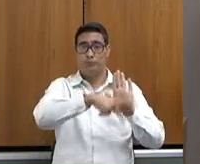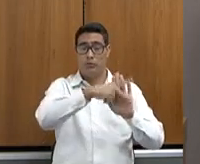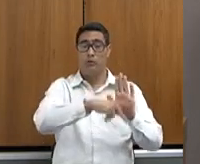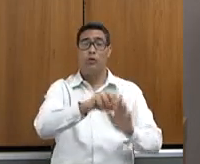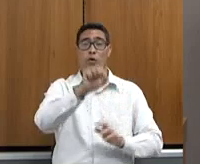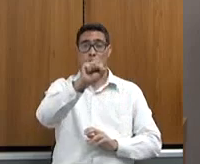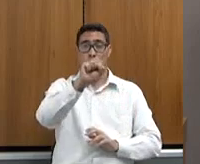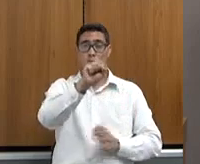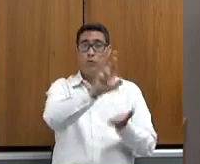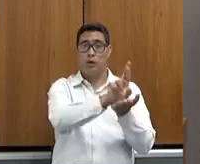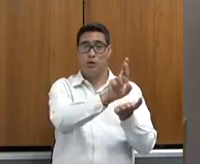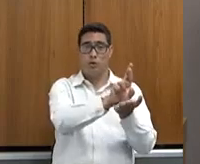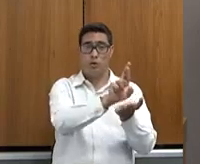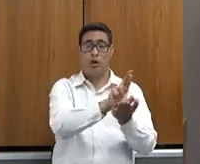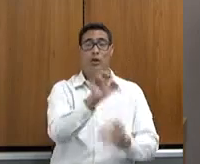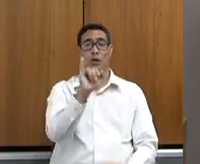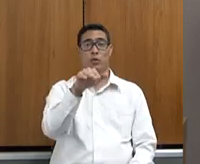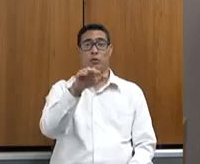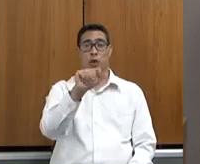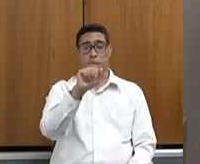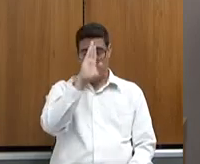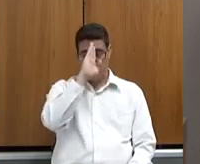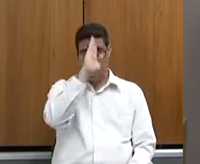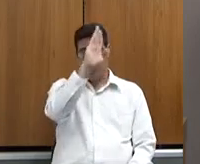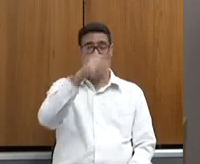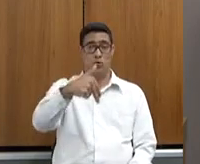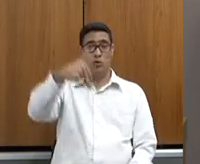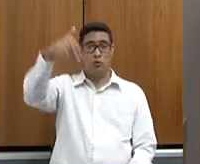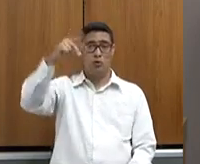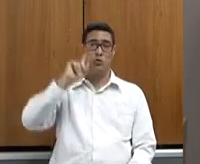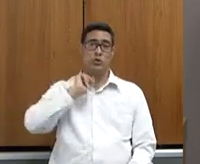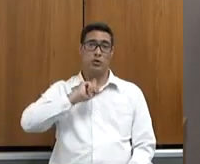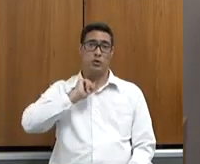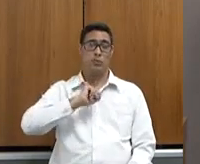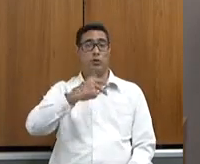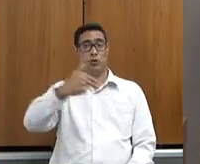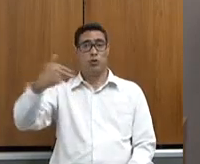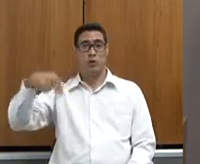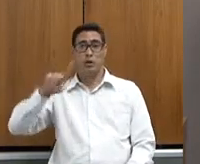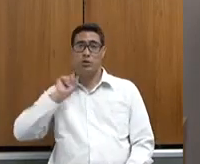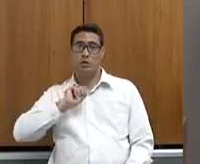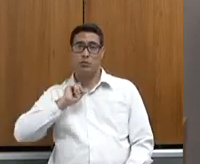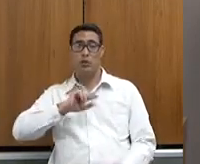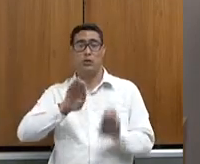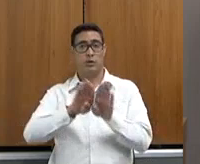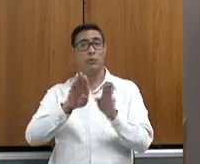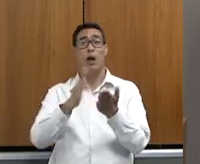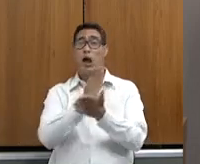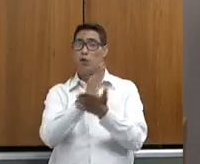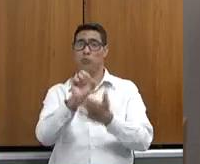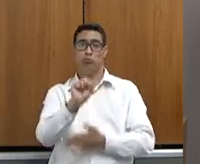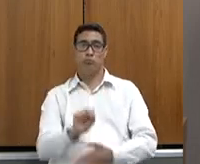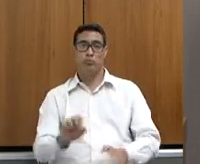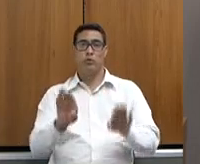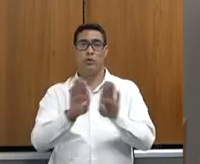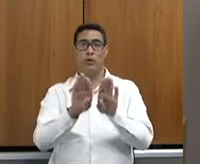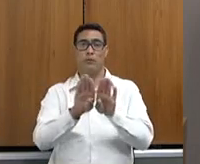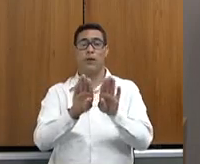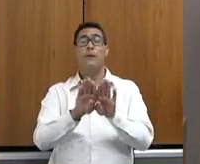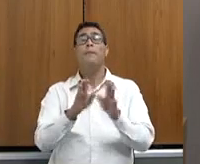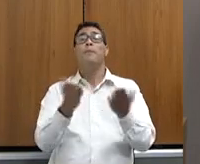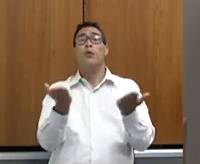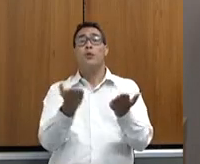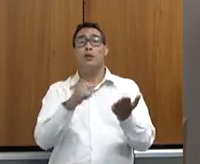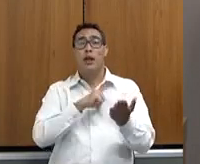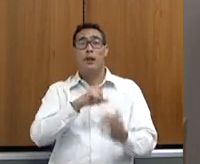regionais nossos do IMA, principalmente lá no norte de Minas e nordeste de Minas, tem algumas no sul também, onde nós temos hoje 1